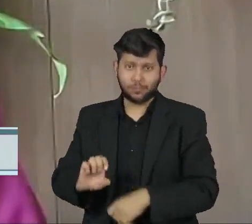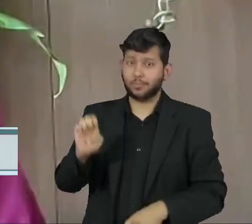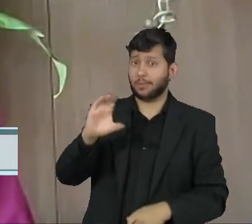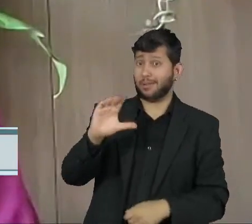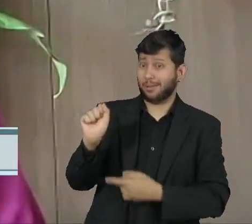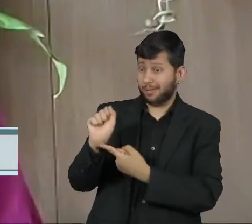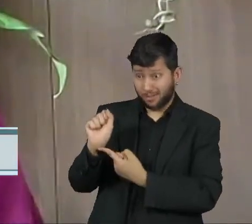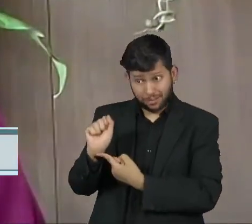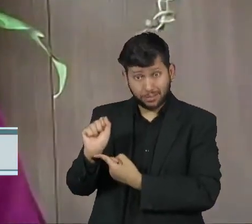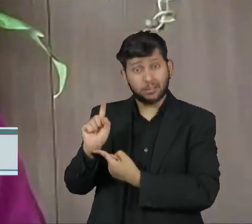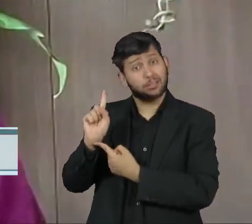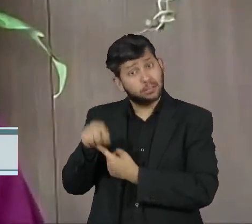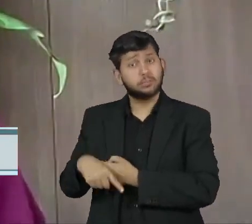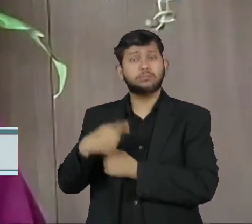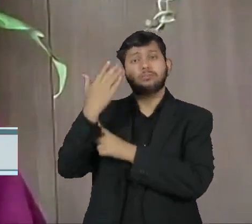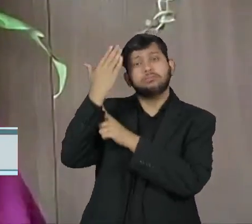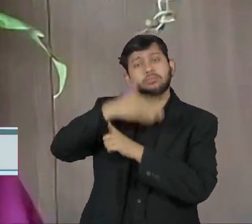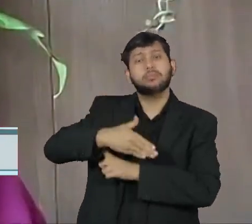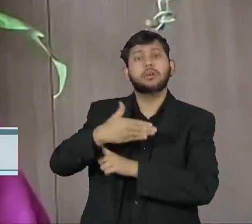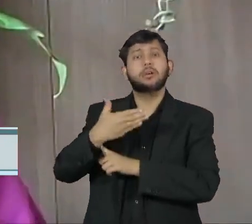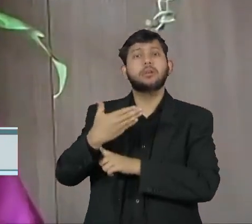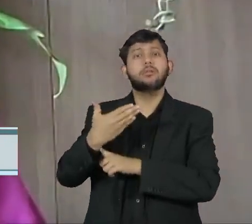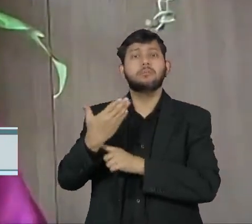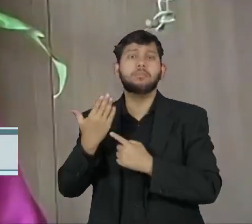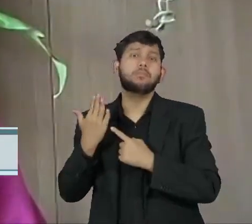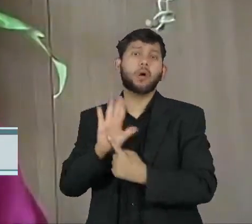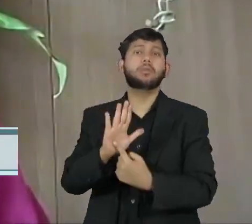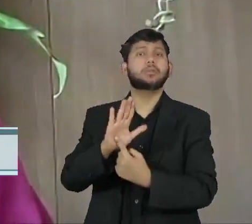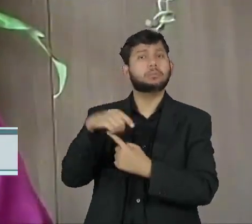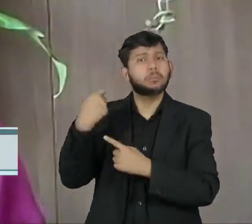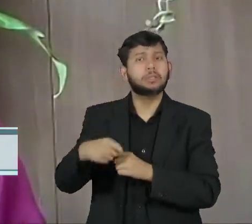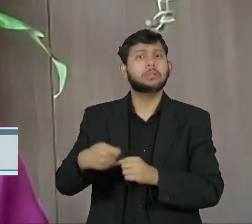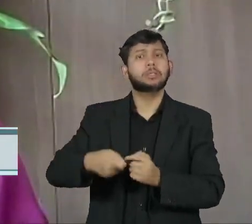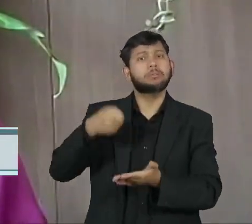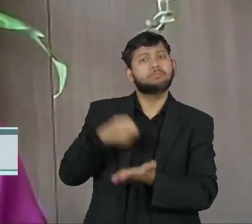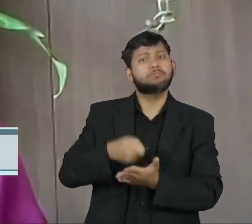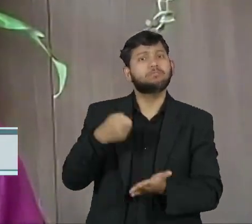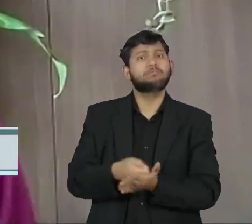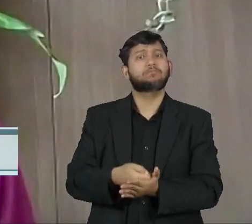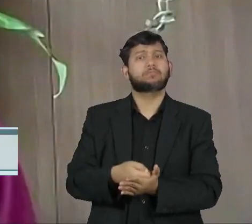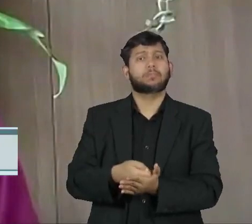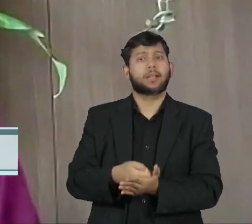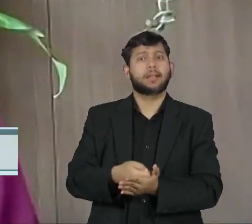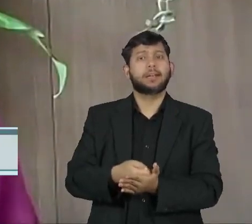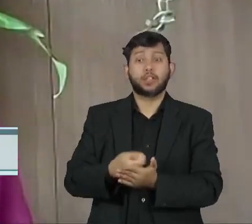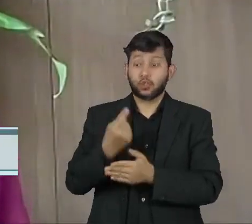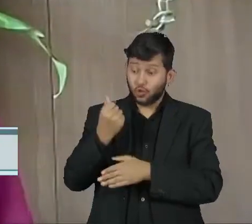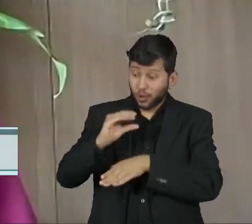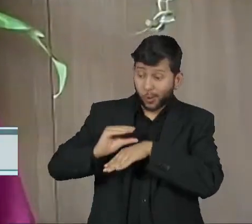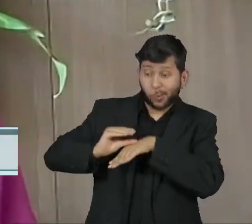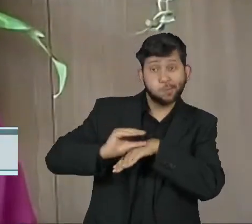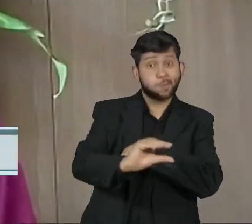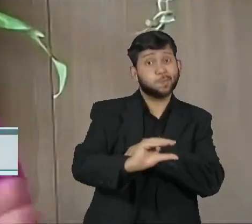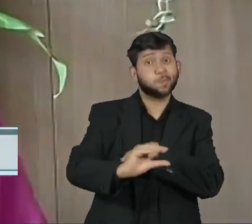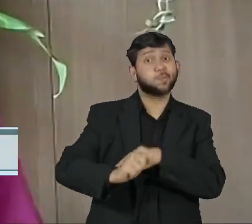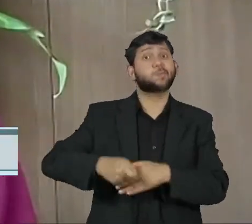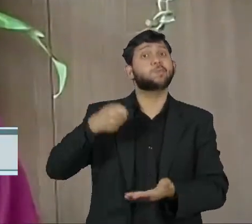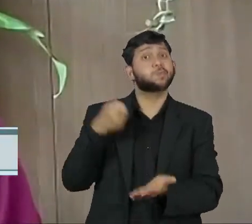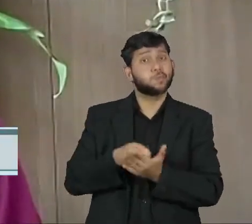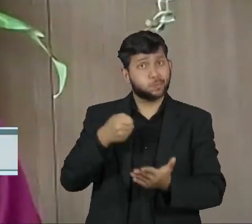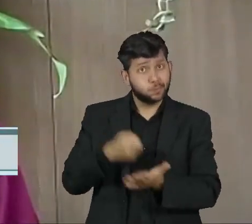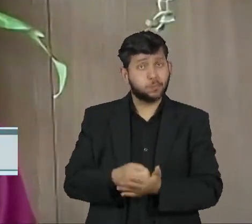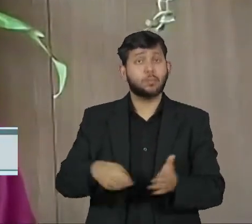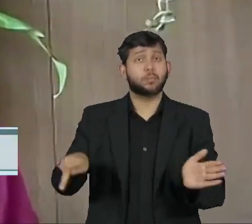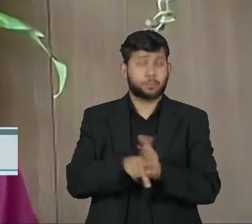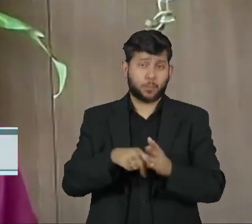Criança e do Adolescente determina que isso deve ser feito, essa destinação de recursos para as